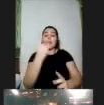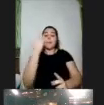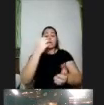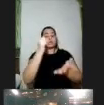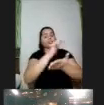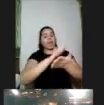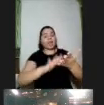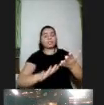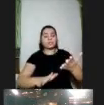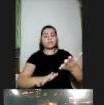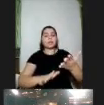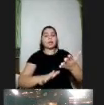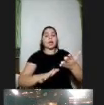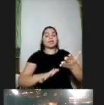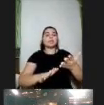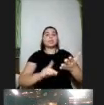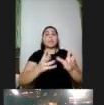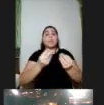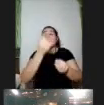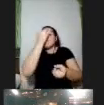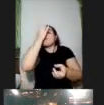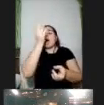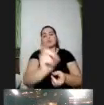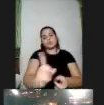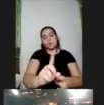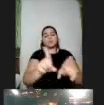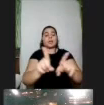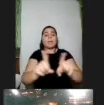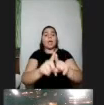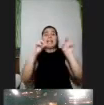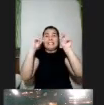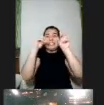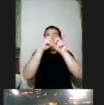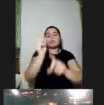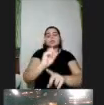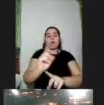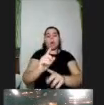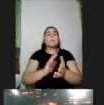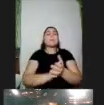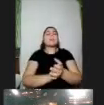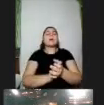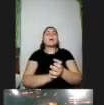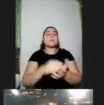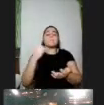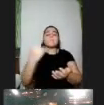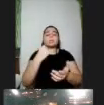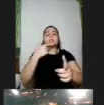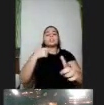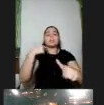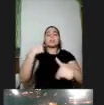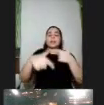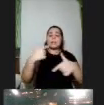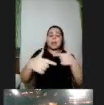nessa perspectiva trabalhar sempre a colaboração o aprendizado entre pares o